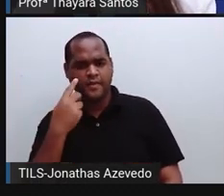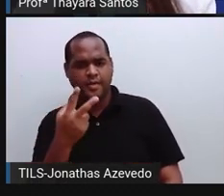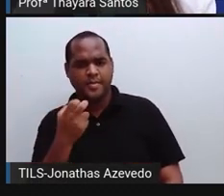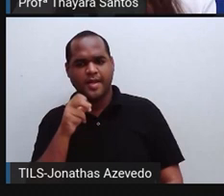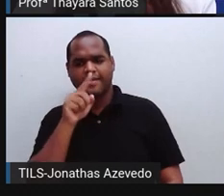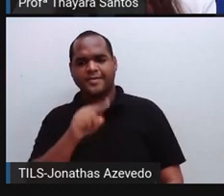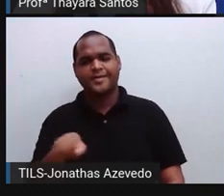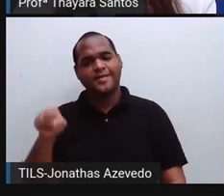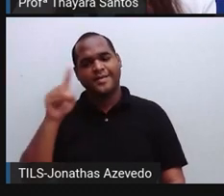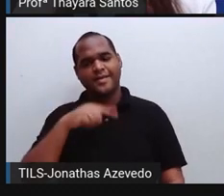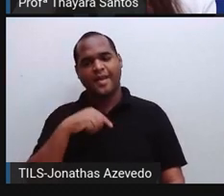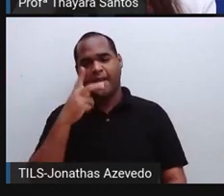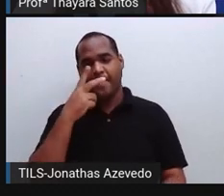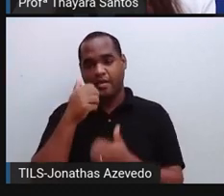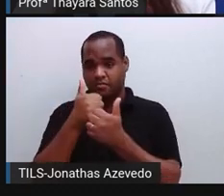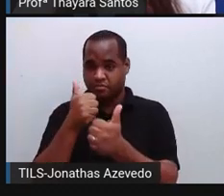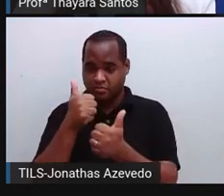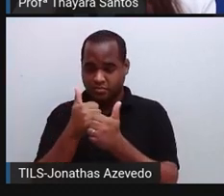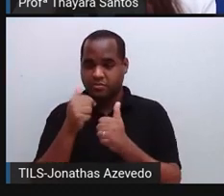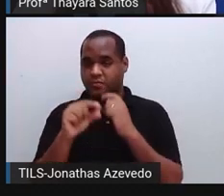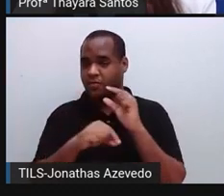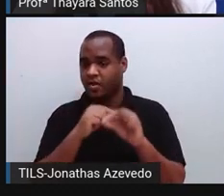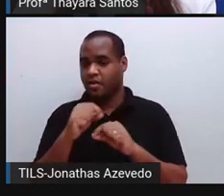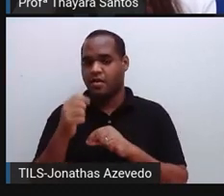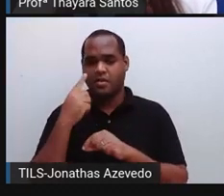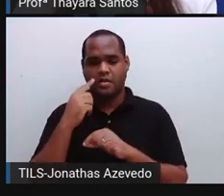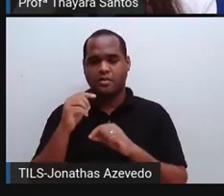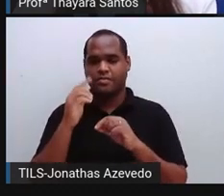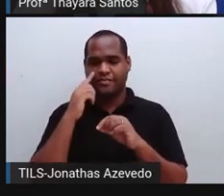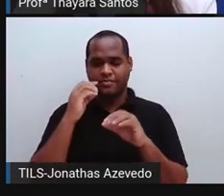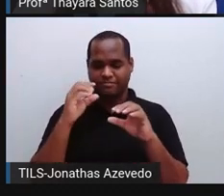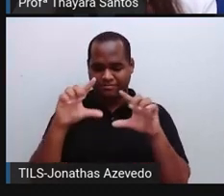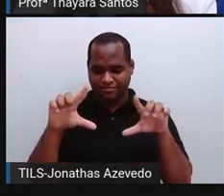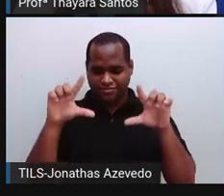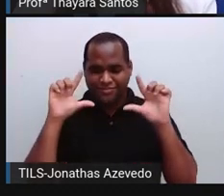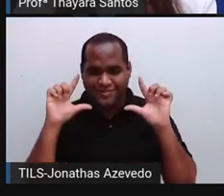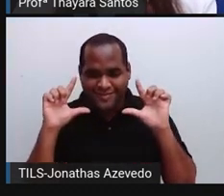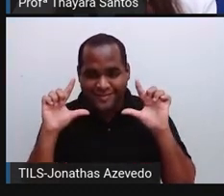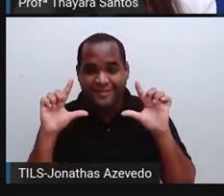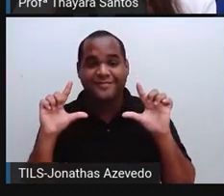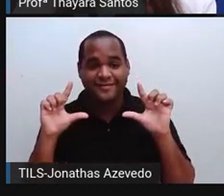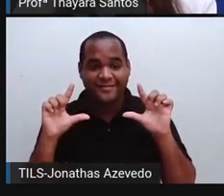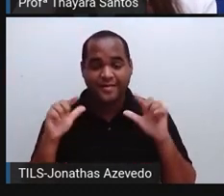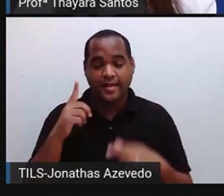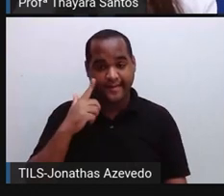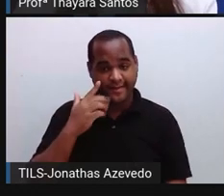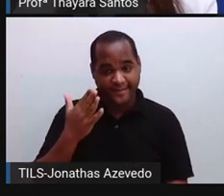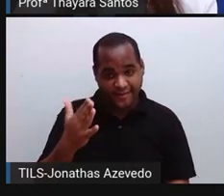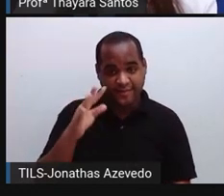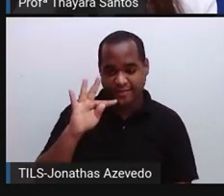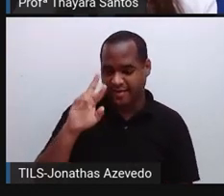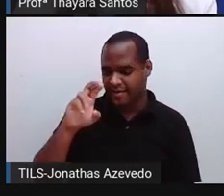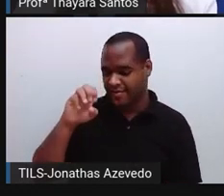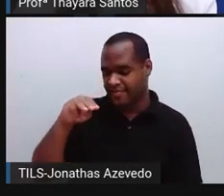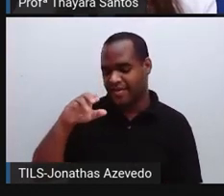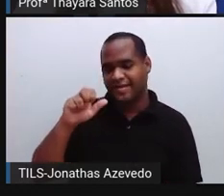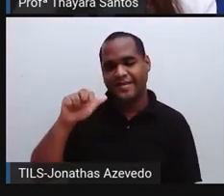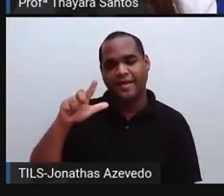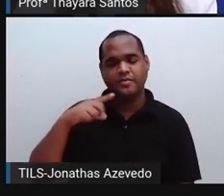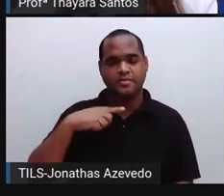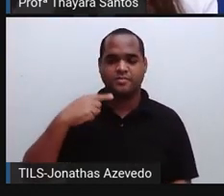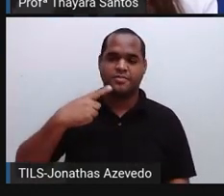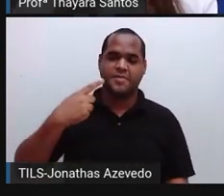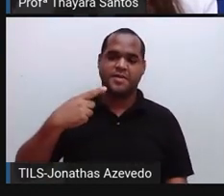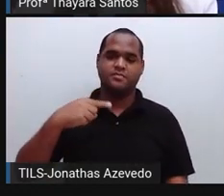como se a gente tivesse pego esse pedacinho e dado um zoom. Então, a gente está vendo aqui o terminal desse primeiro neurônio.